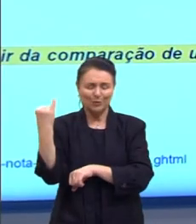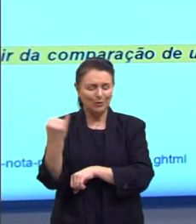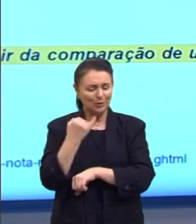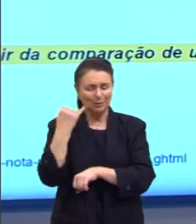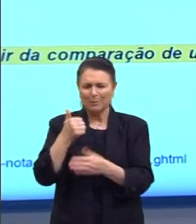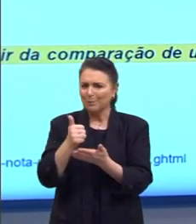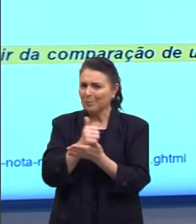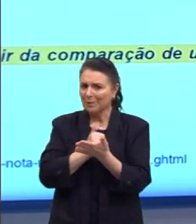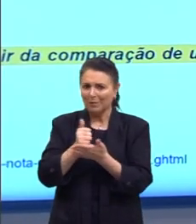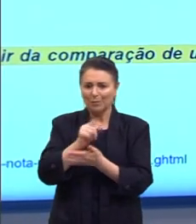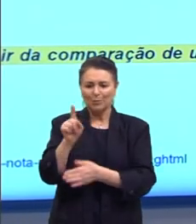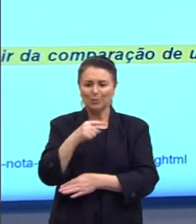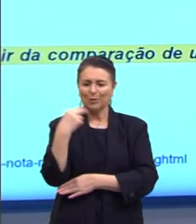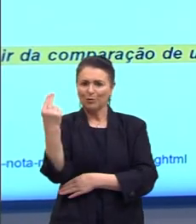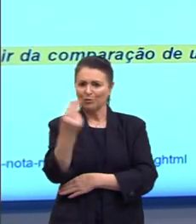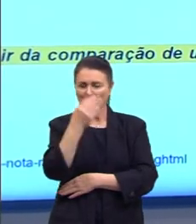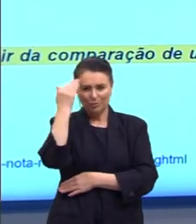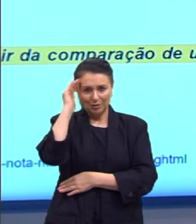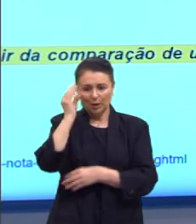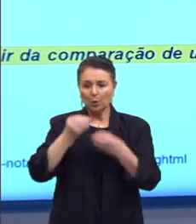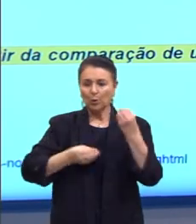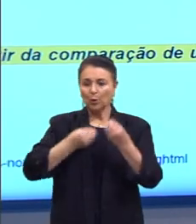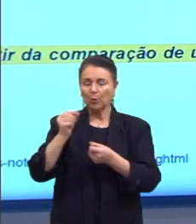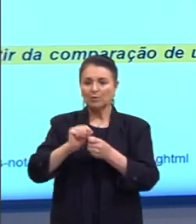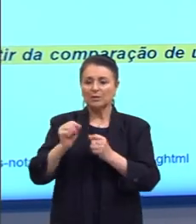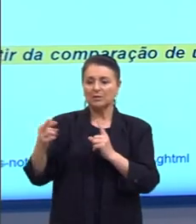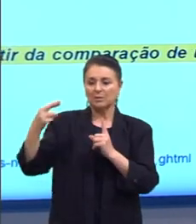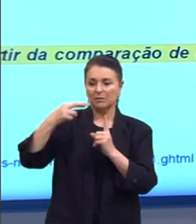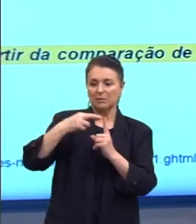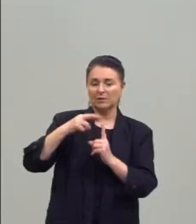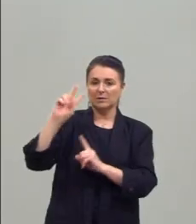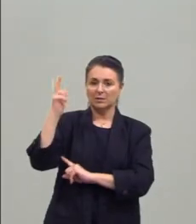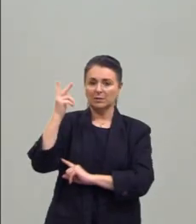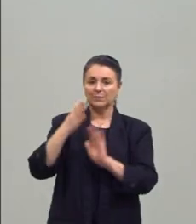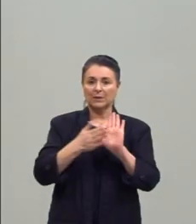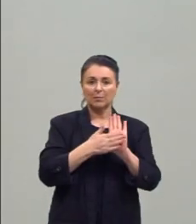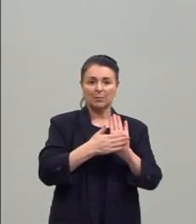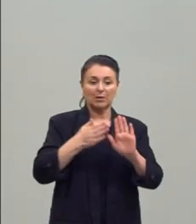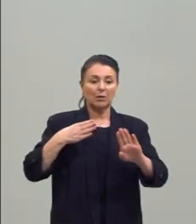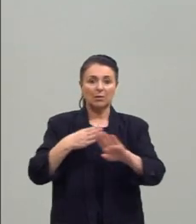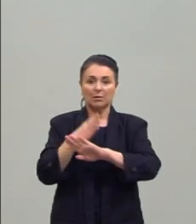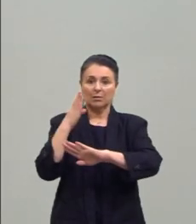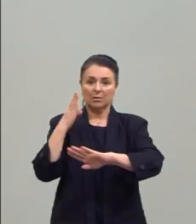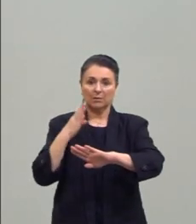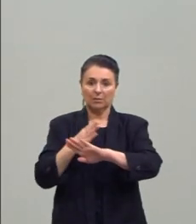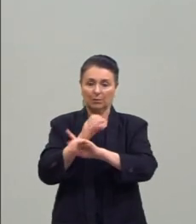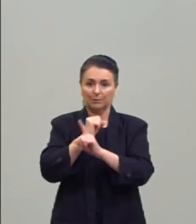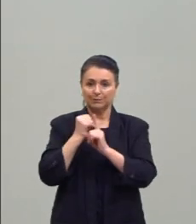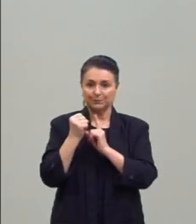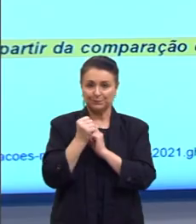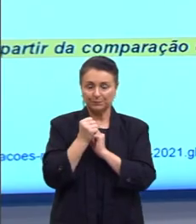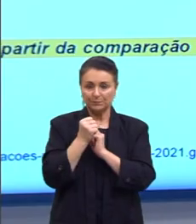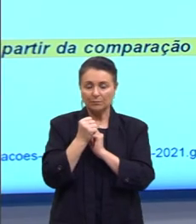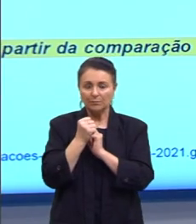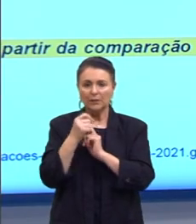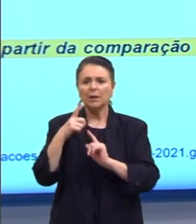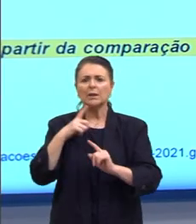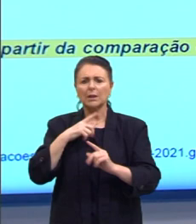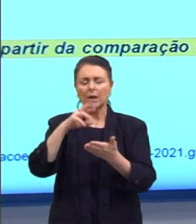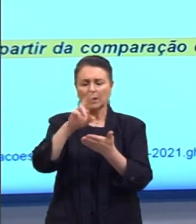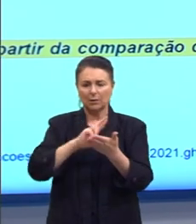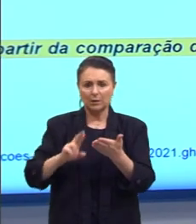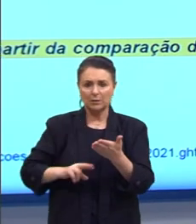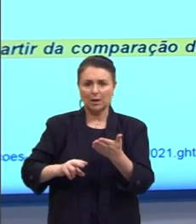para a gente entender tudo isso de como fazer esses referenciais históricos e a proposta de intervenção, que é uma coisa que é bastante recorrente nas redações do